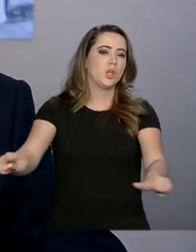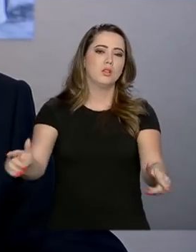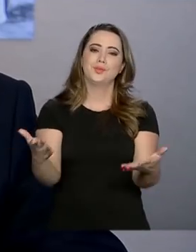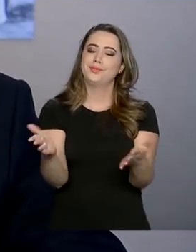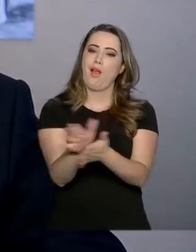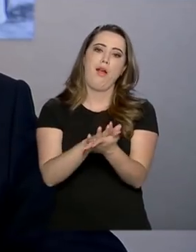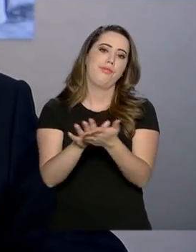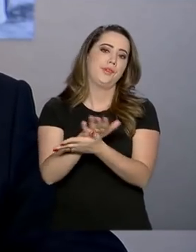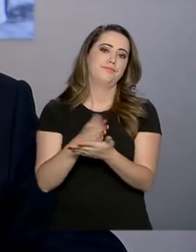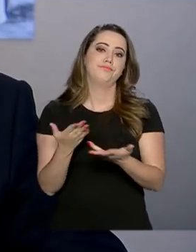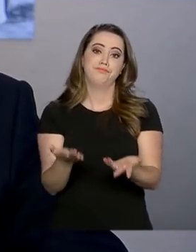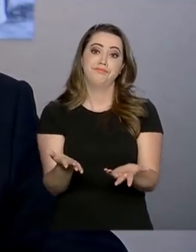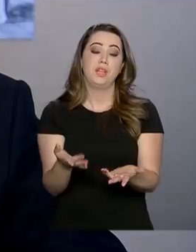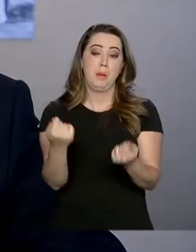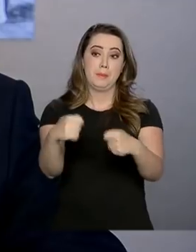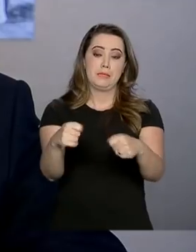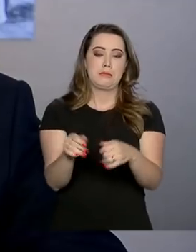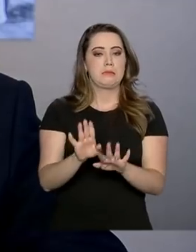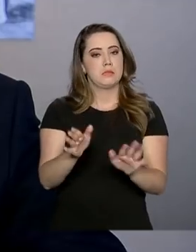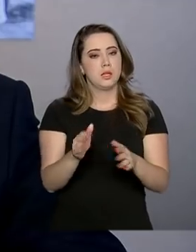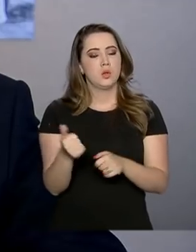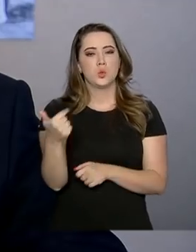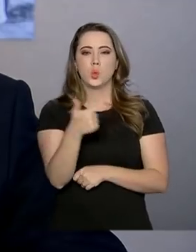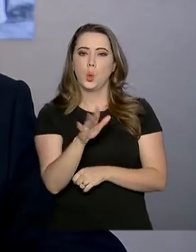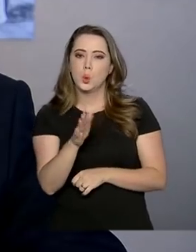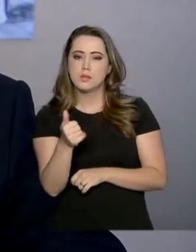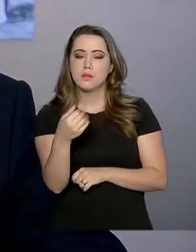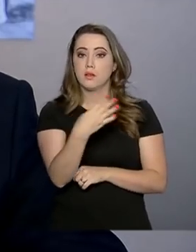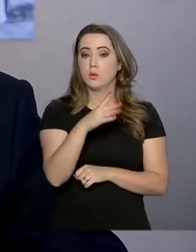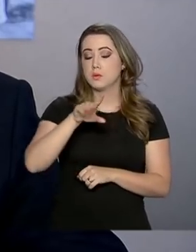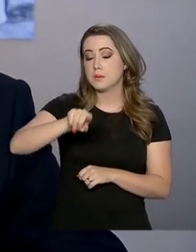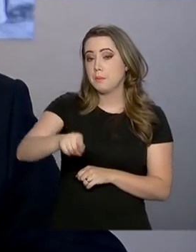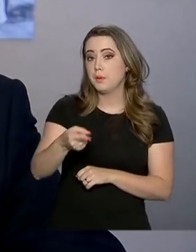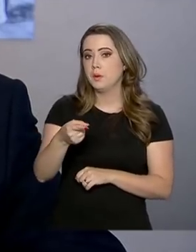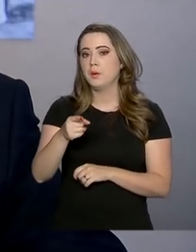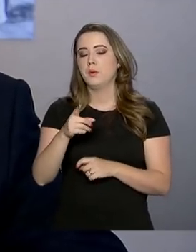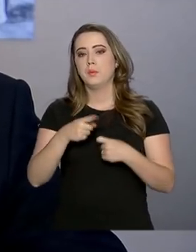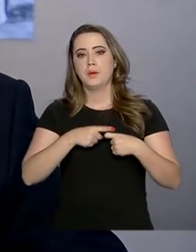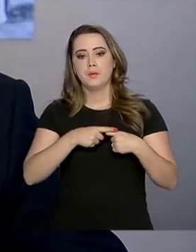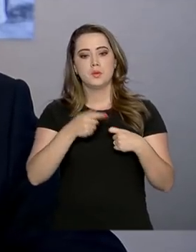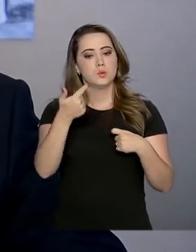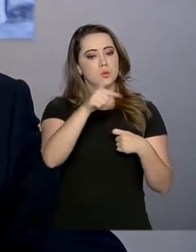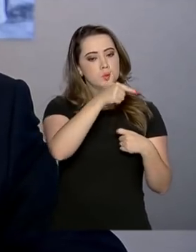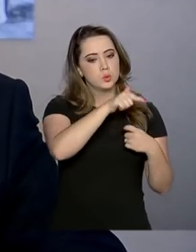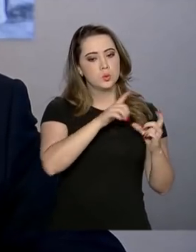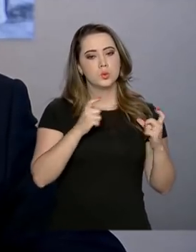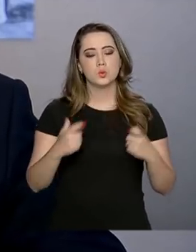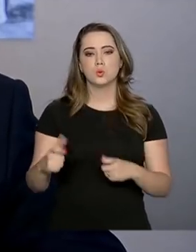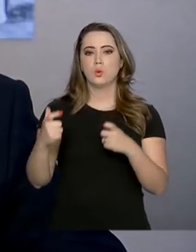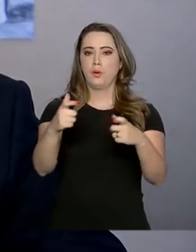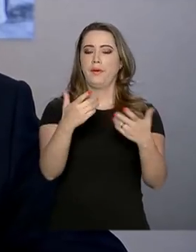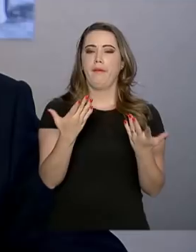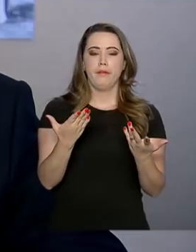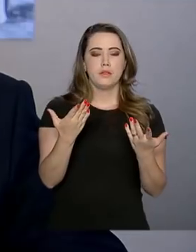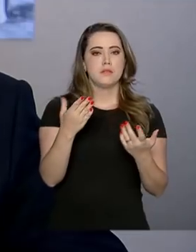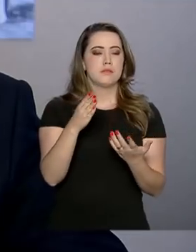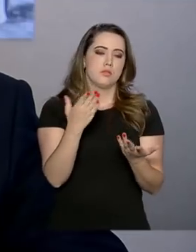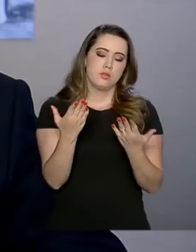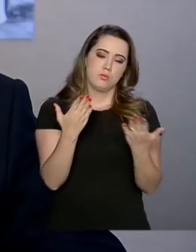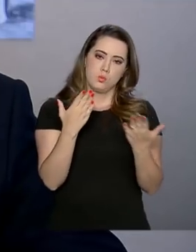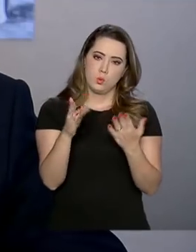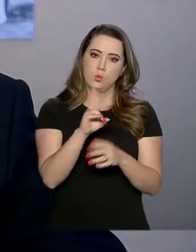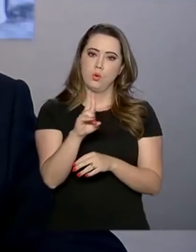Isso daí nós vamos trabalhar em torno de 12 a 14 mil médicos. e esses outros, que são áreas cinzentas, como a gente chama,